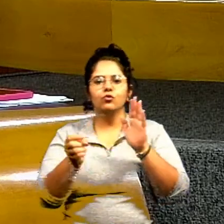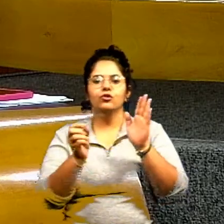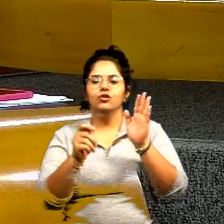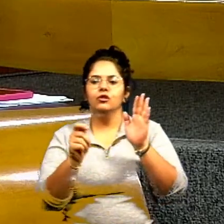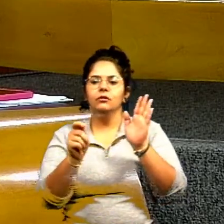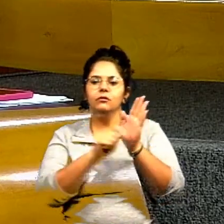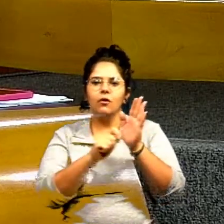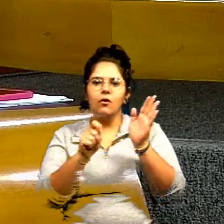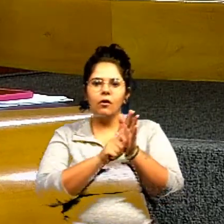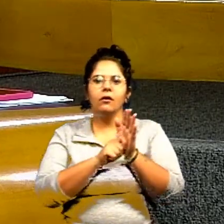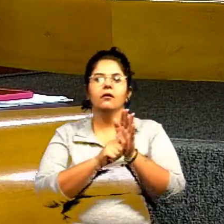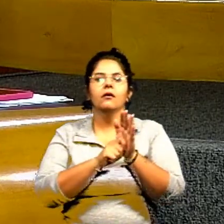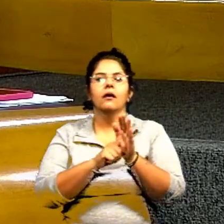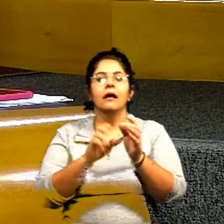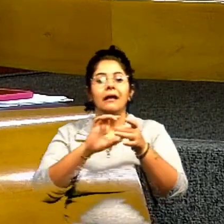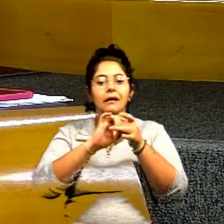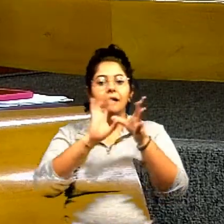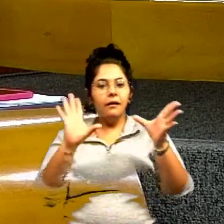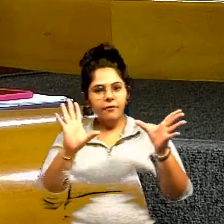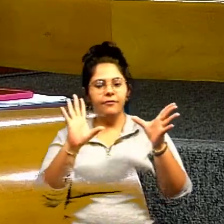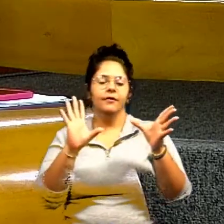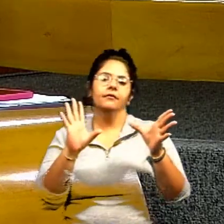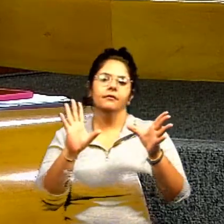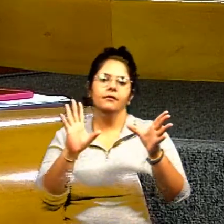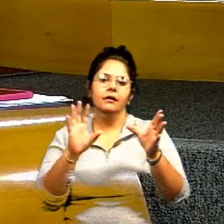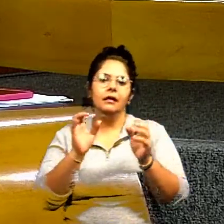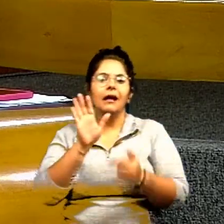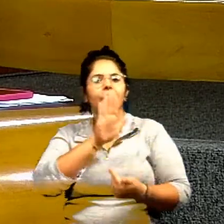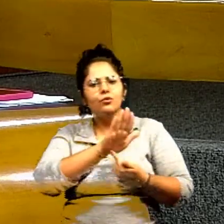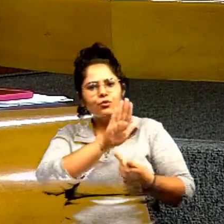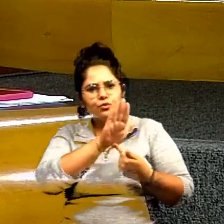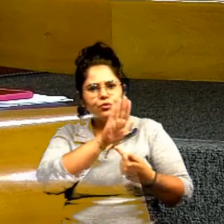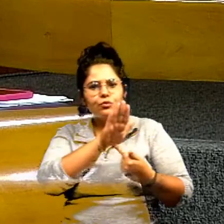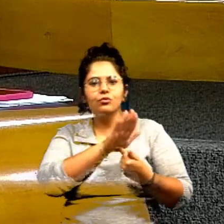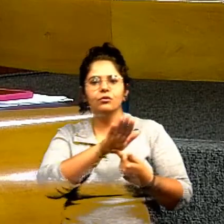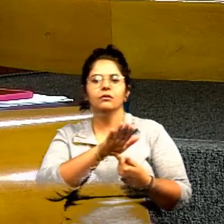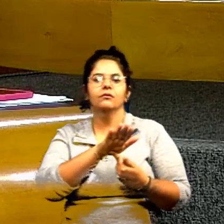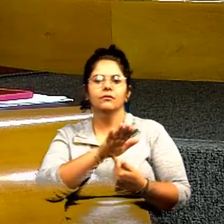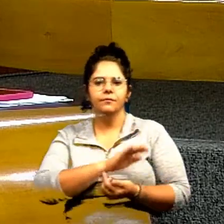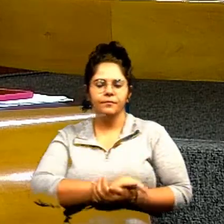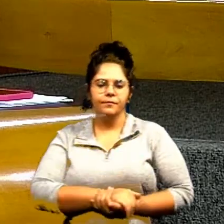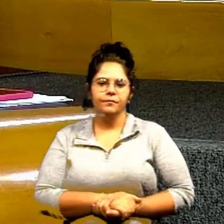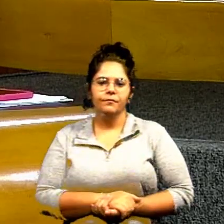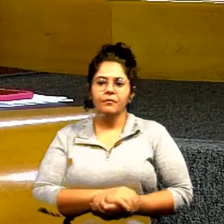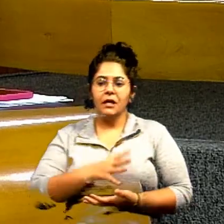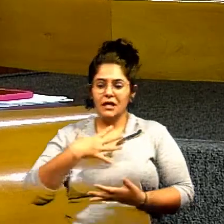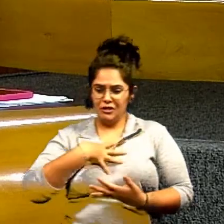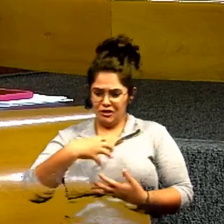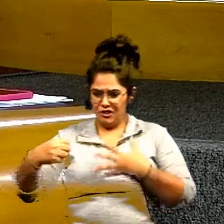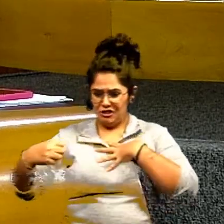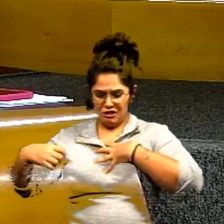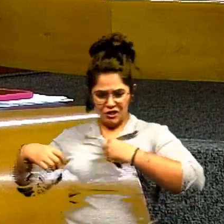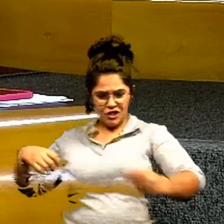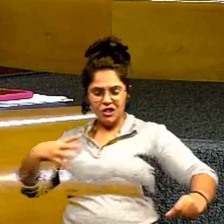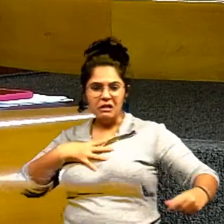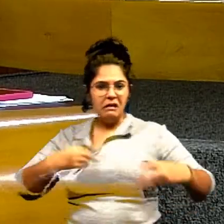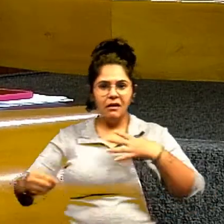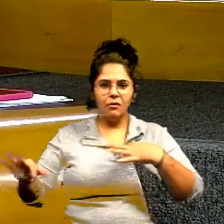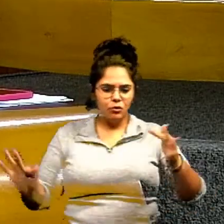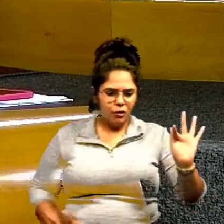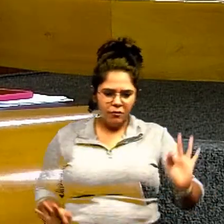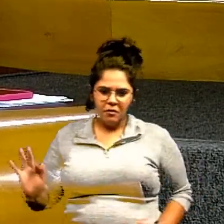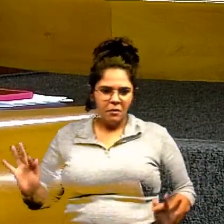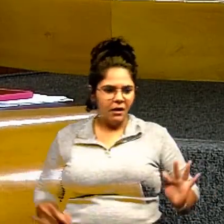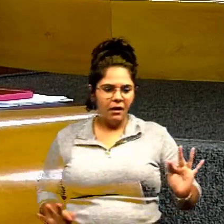curam a drogas que previnem a drogas que tiram a pessoa da dor extrema como é o caso dos